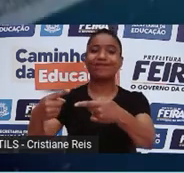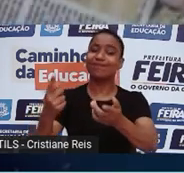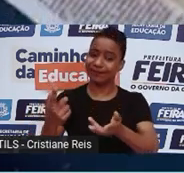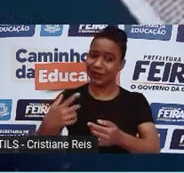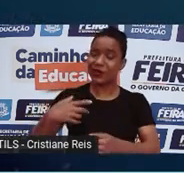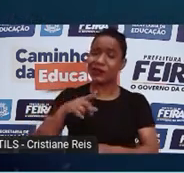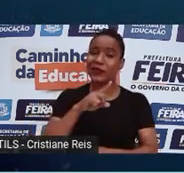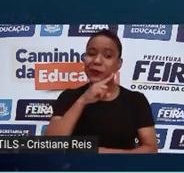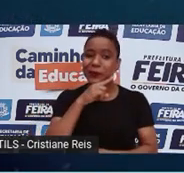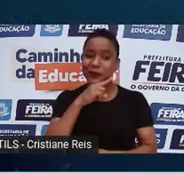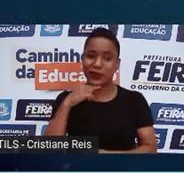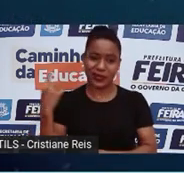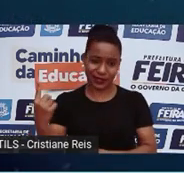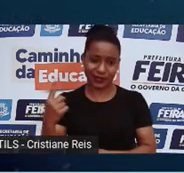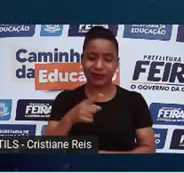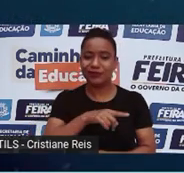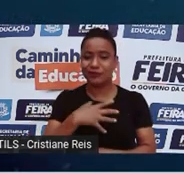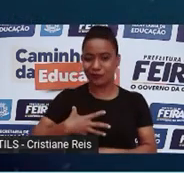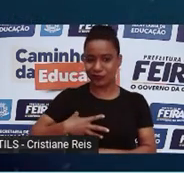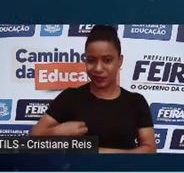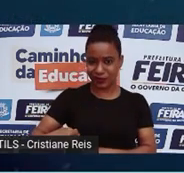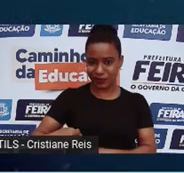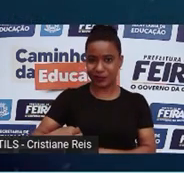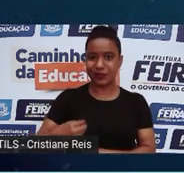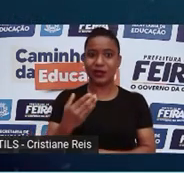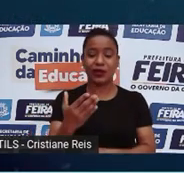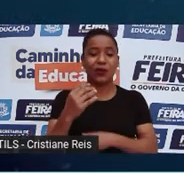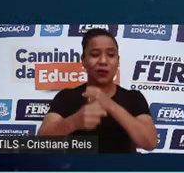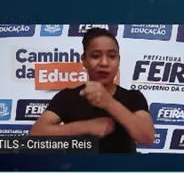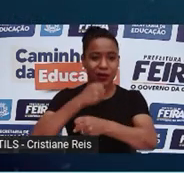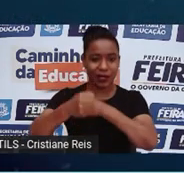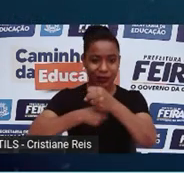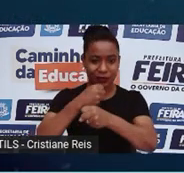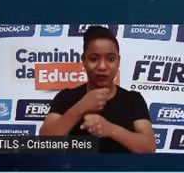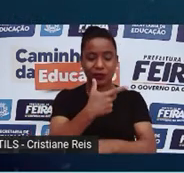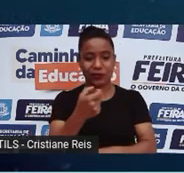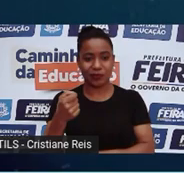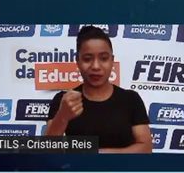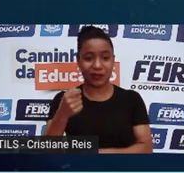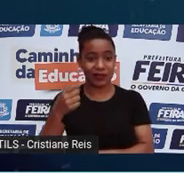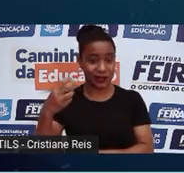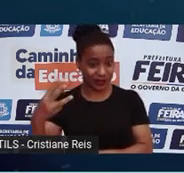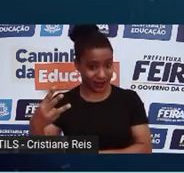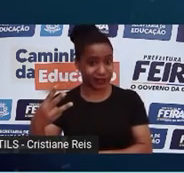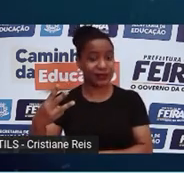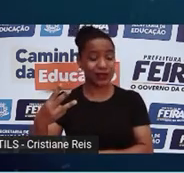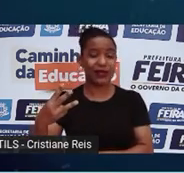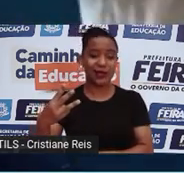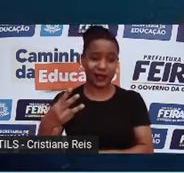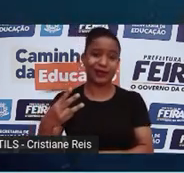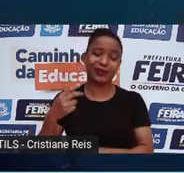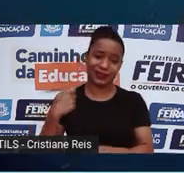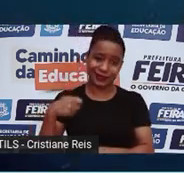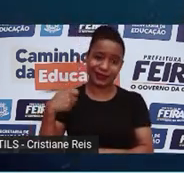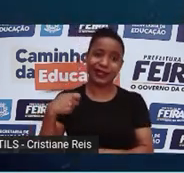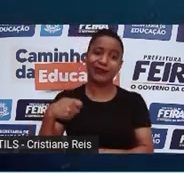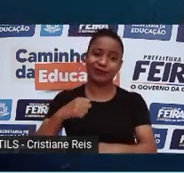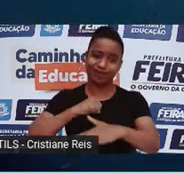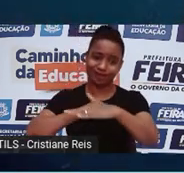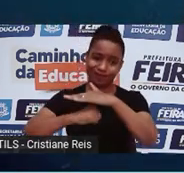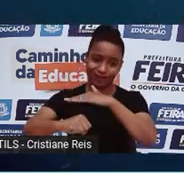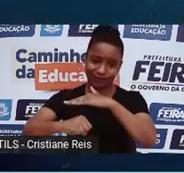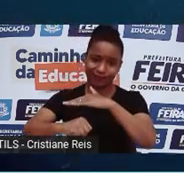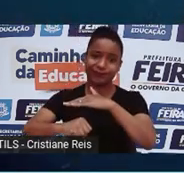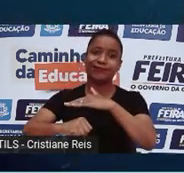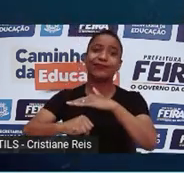baixa. A pobrezinha foi abatida em 2003, pois desenvolveu um problema pulmonar sem cura. Ela foi empalhada e